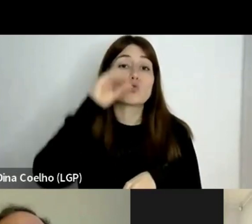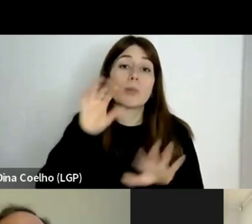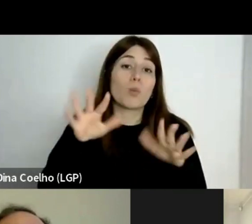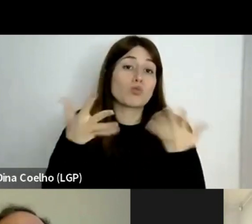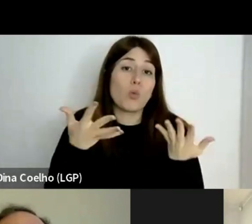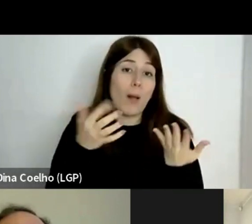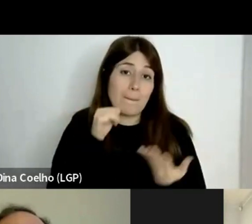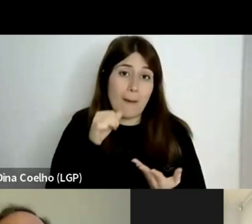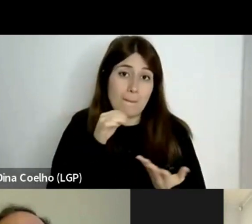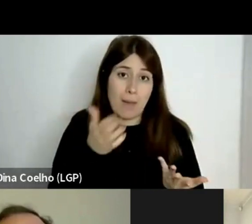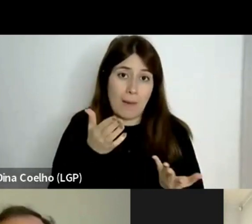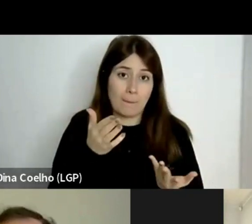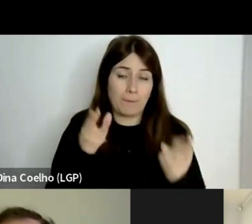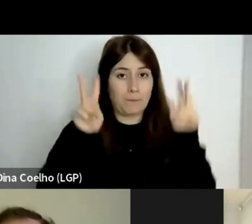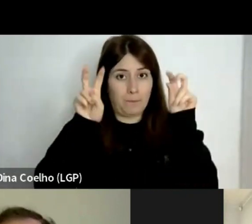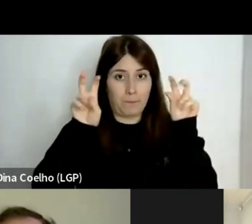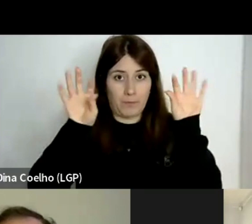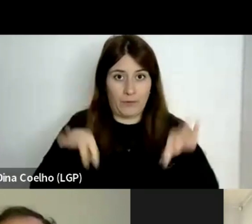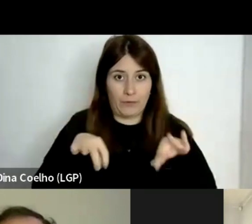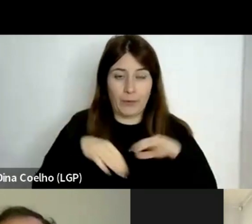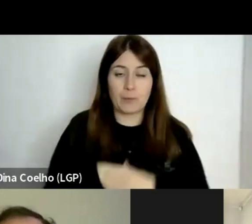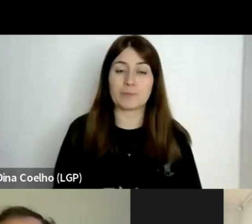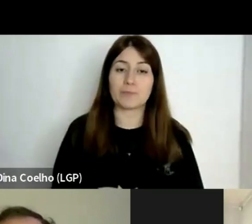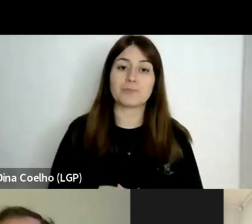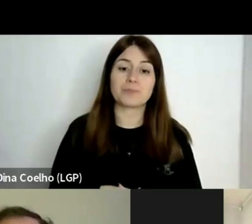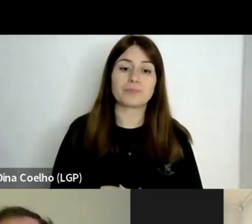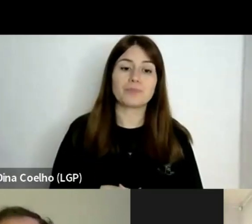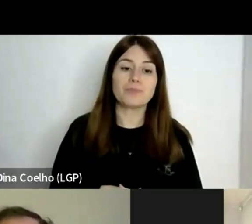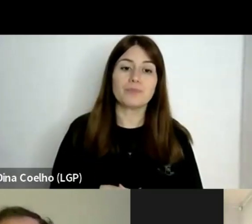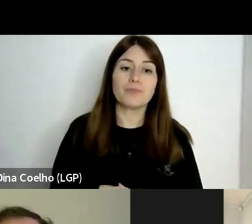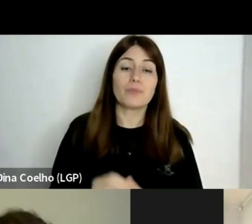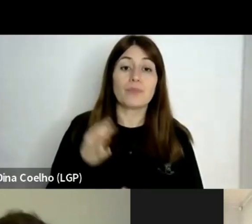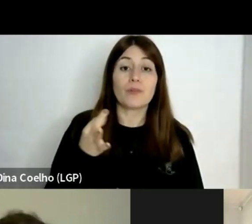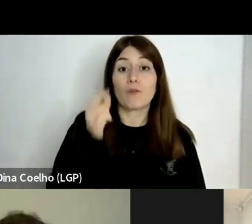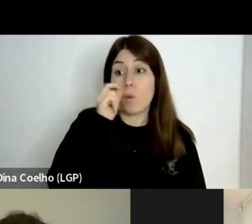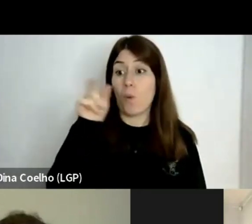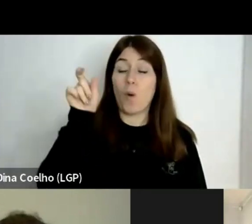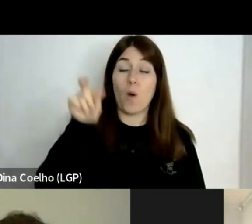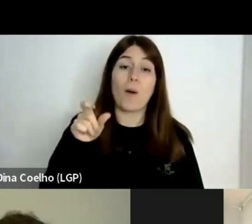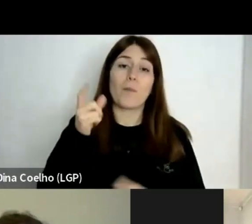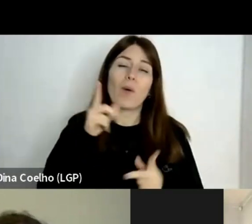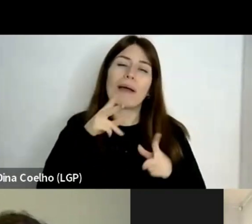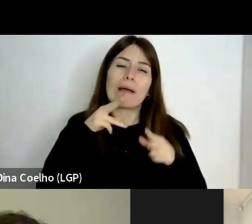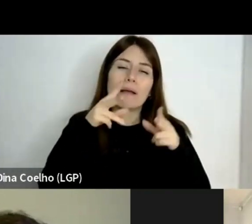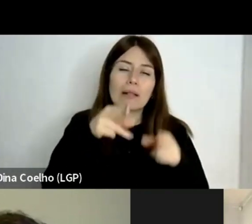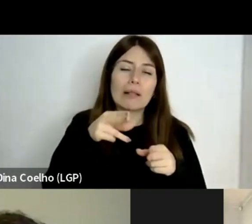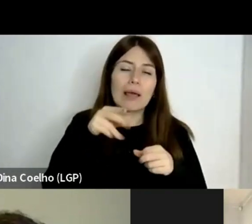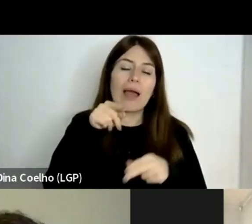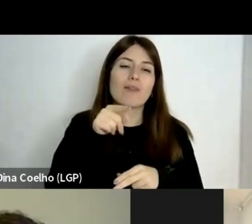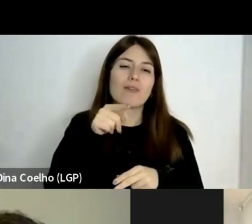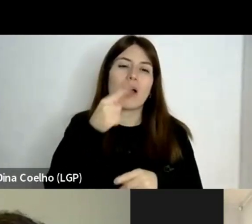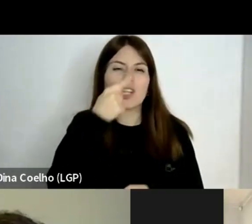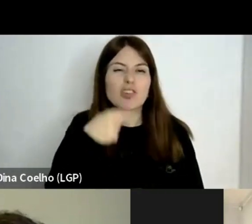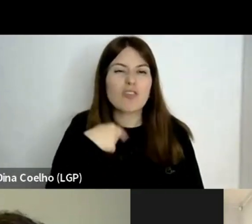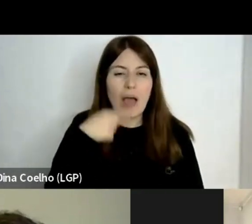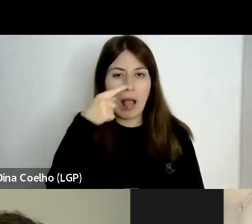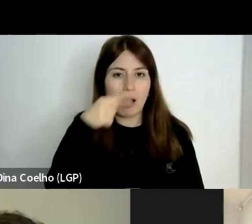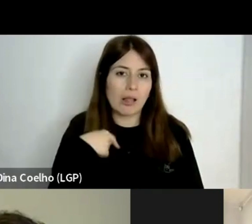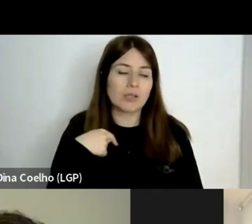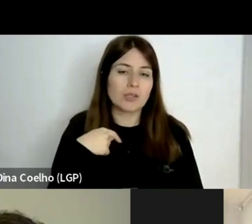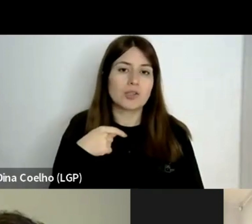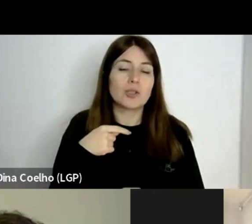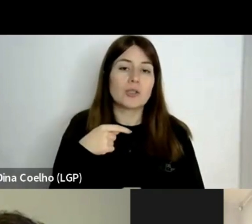citação. As críticas de Salvador Sampaio às falhas docivológicas, era assim que ele as chamava,